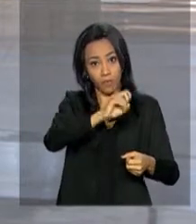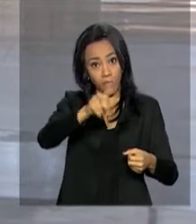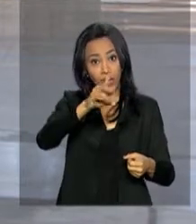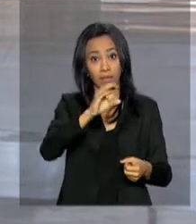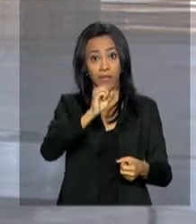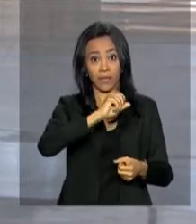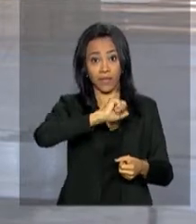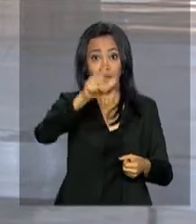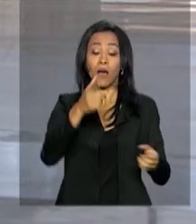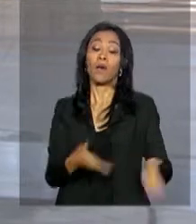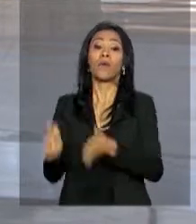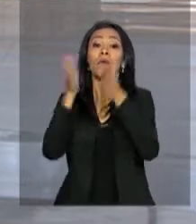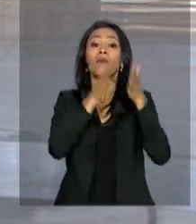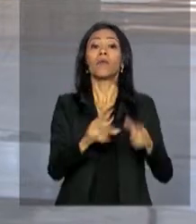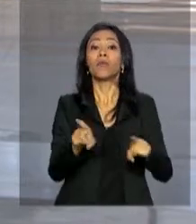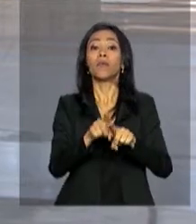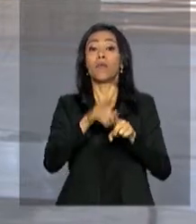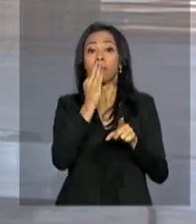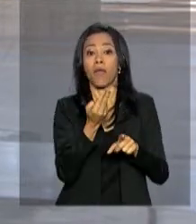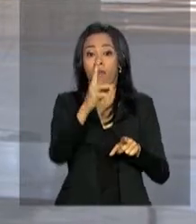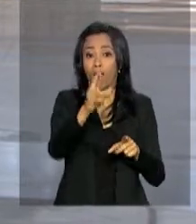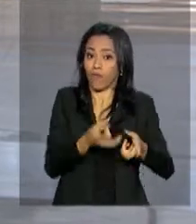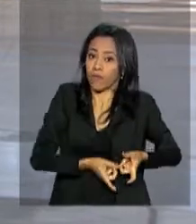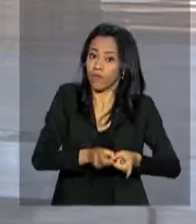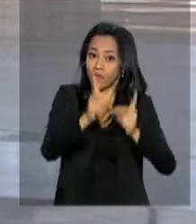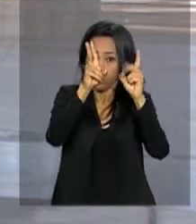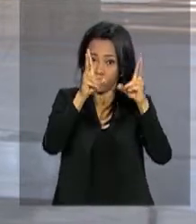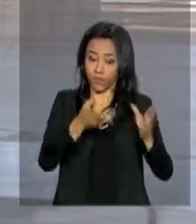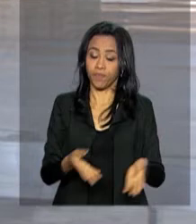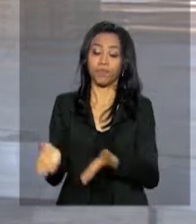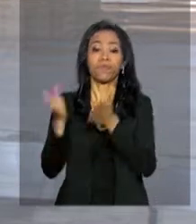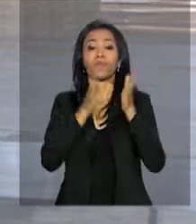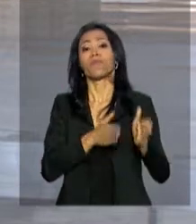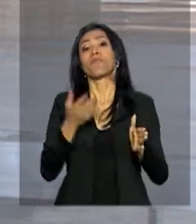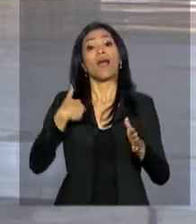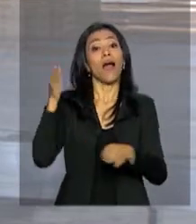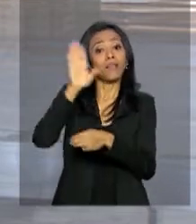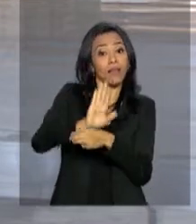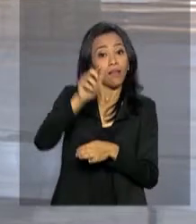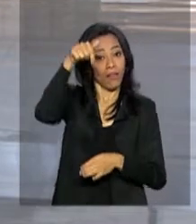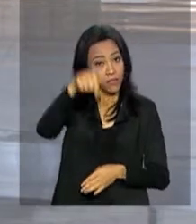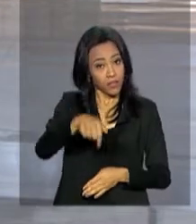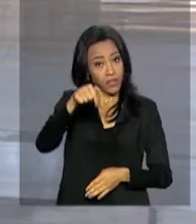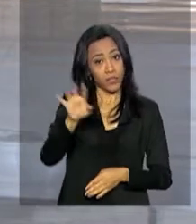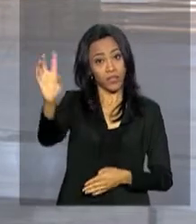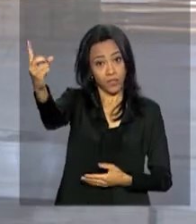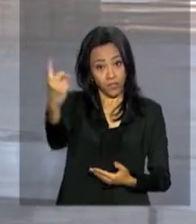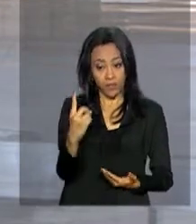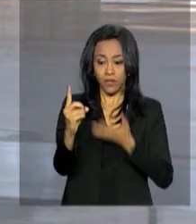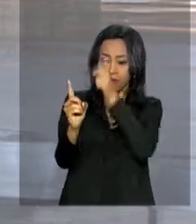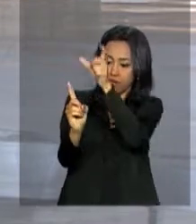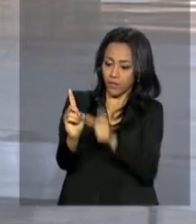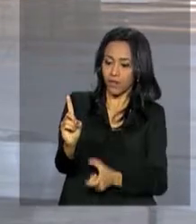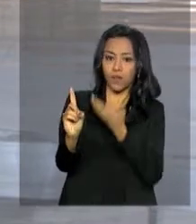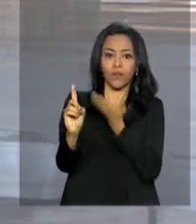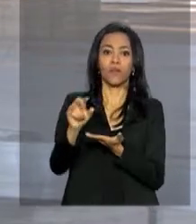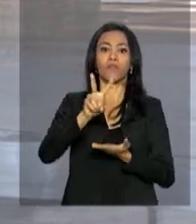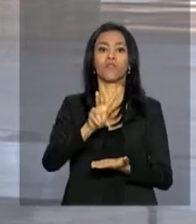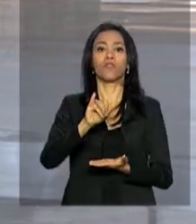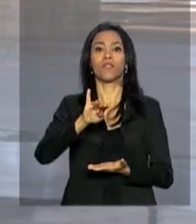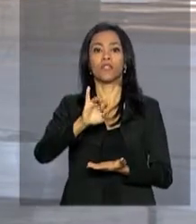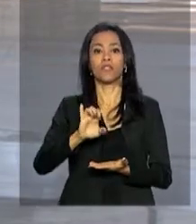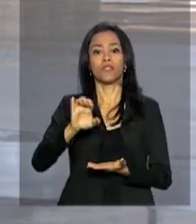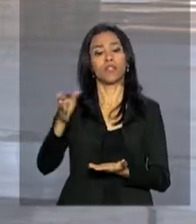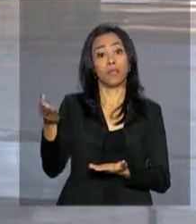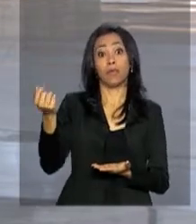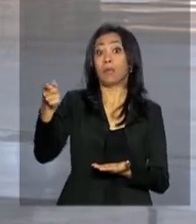Catarina. Bom, às quatro e meia da tarde o presidente Michel Temer recebe aqui no Palácio do Planalto o vice-primeiro-ministro do